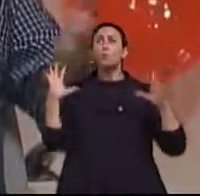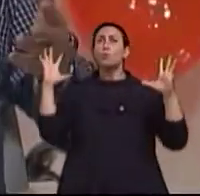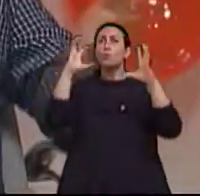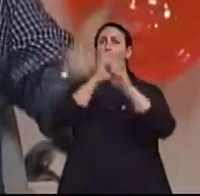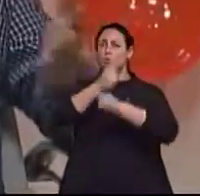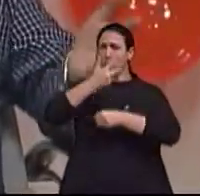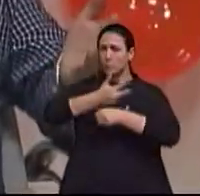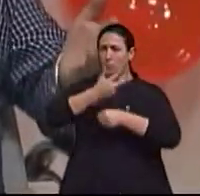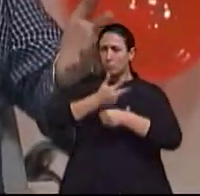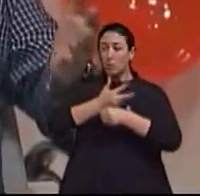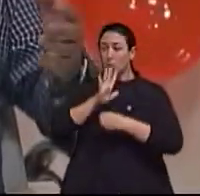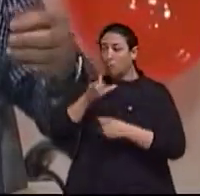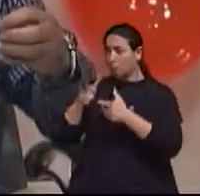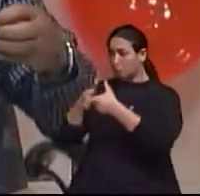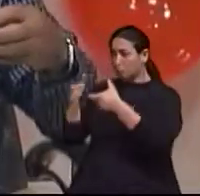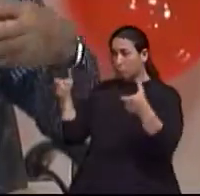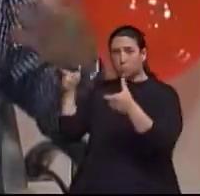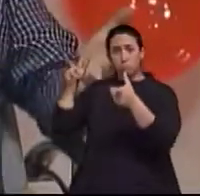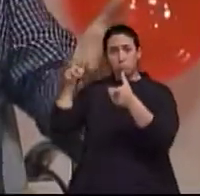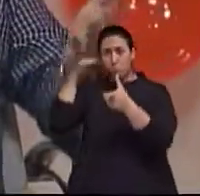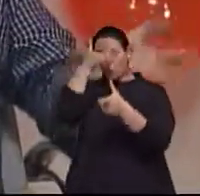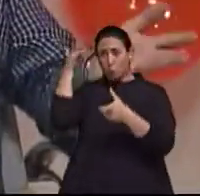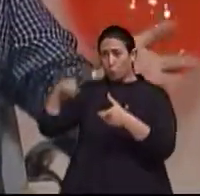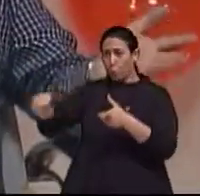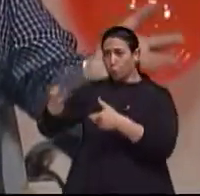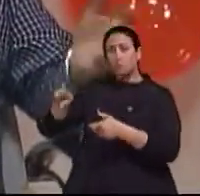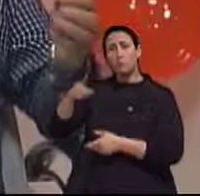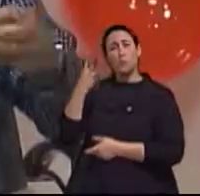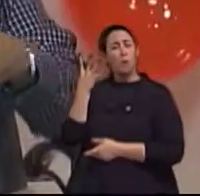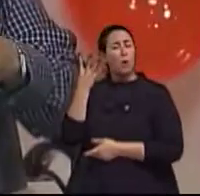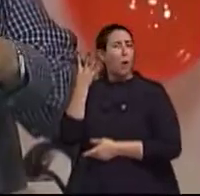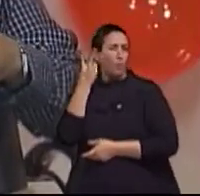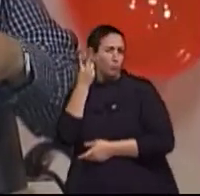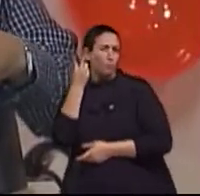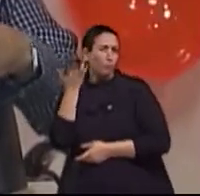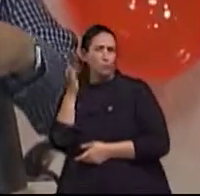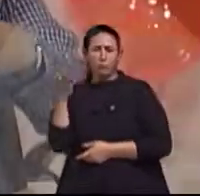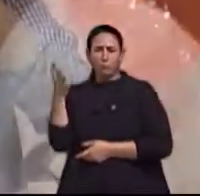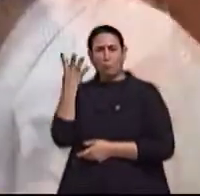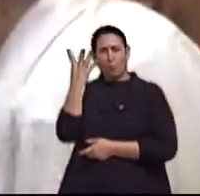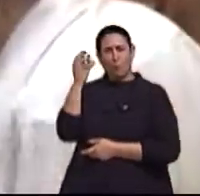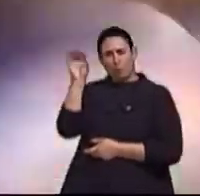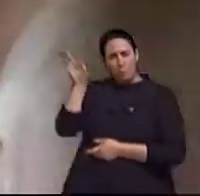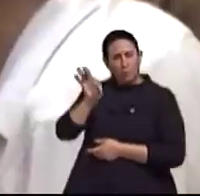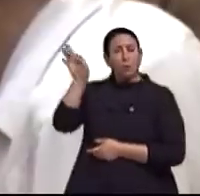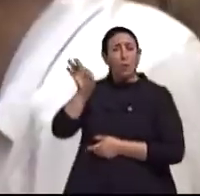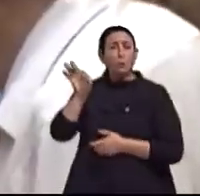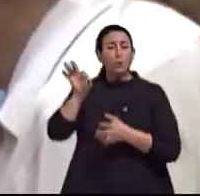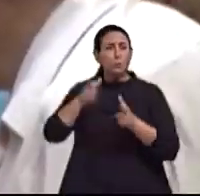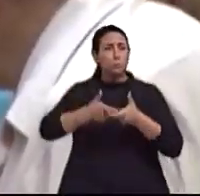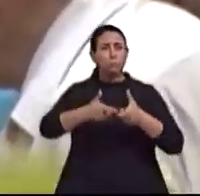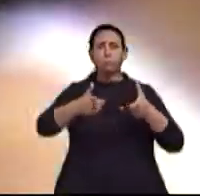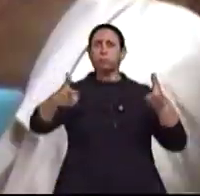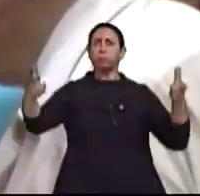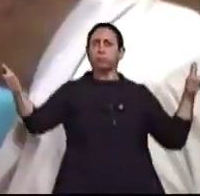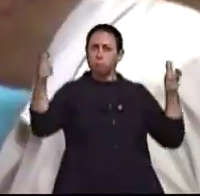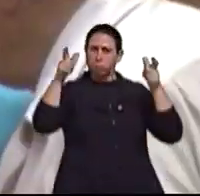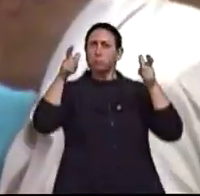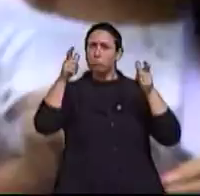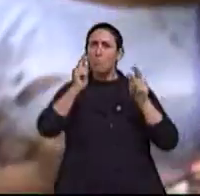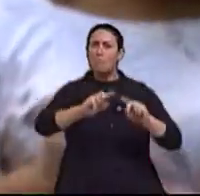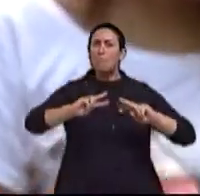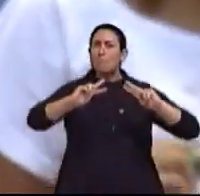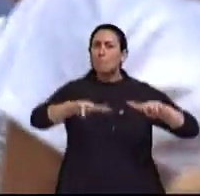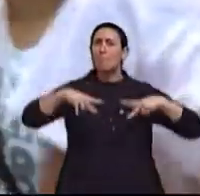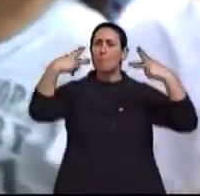população cresceu em torno de 12%, e esses idosos, esses longevos, que são as pessoas que têm 80, 90 anos, são aquelas pessoas que